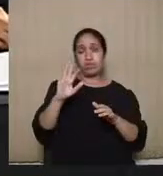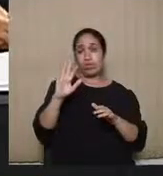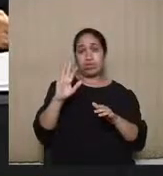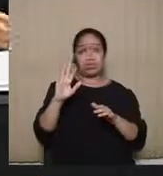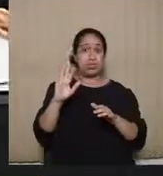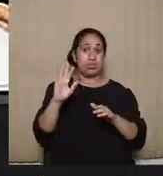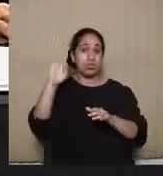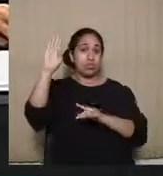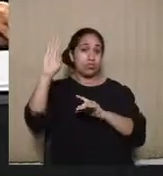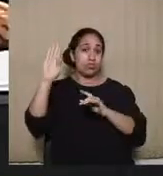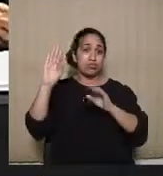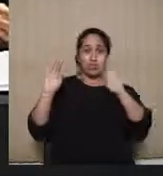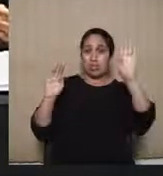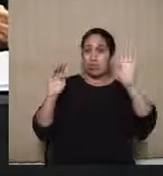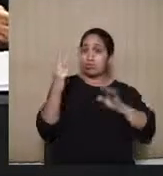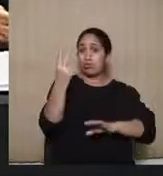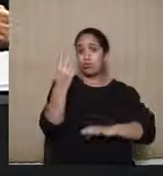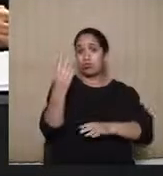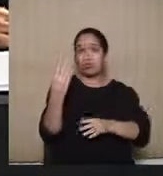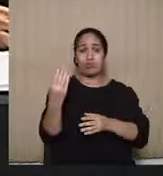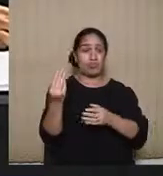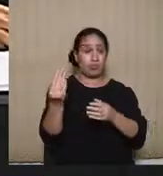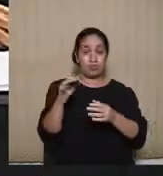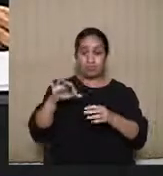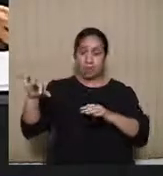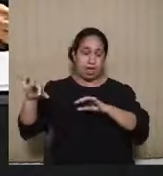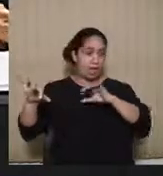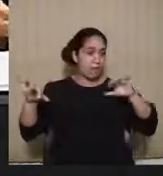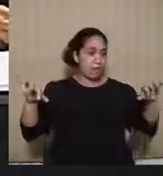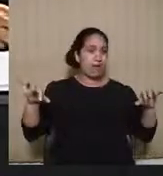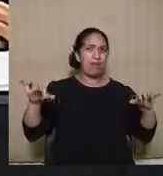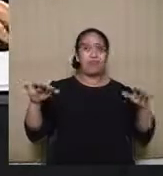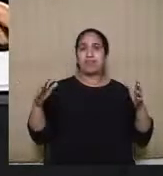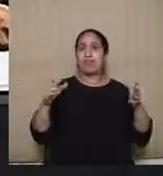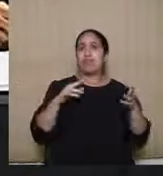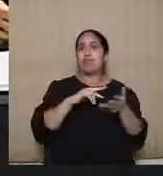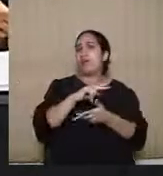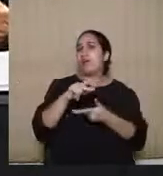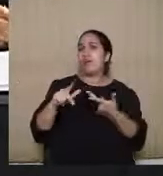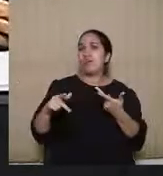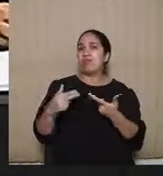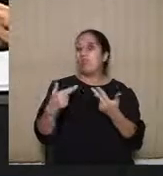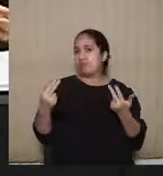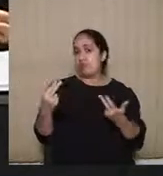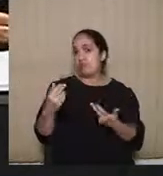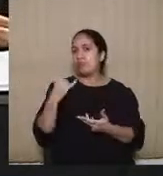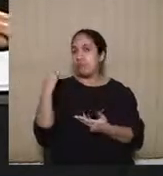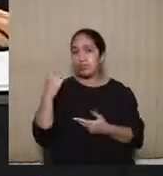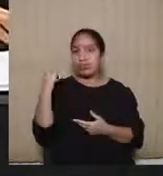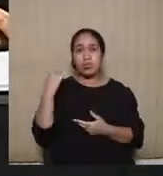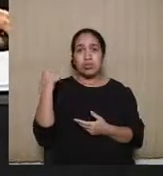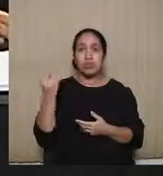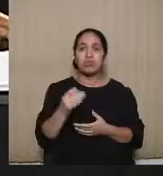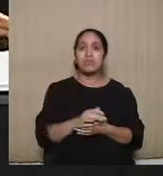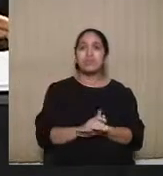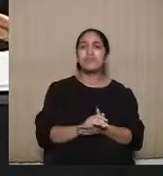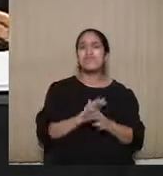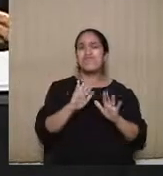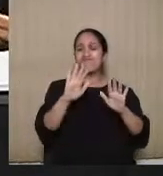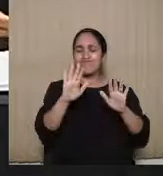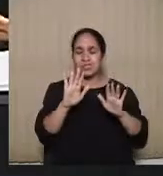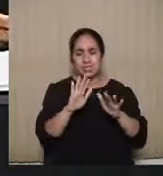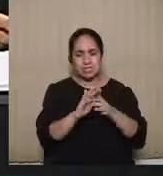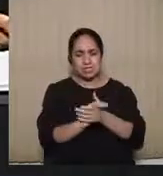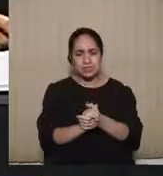candidatos e qual seria a competência e trouxe lá ótimos fundamentos para debate na corte. Mas eu